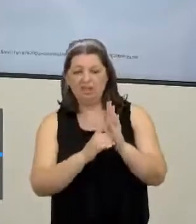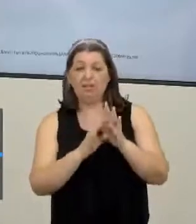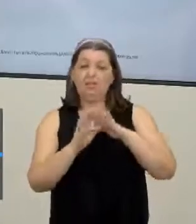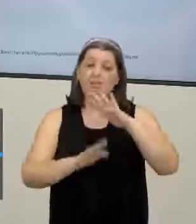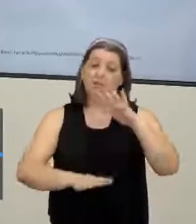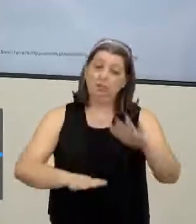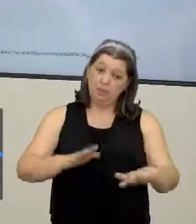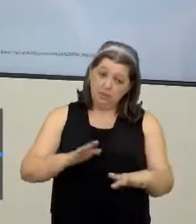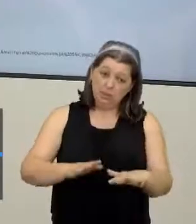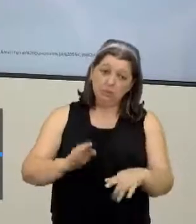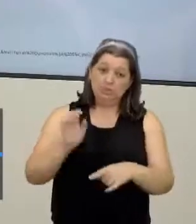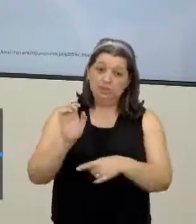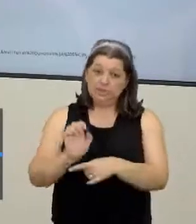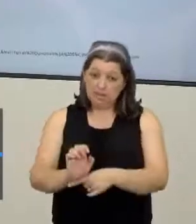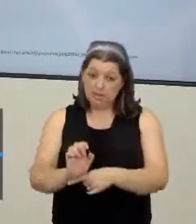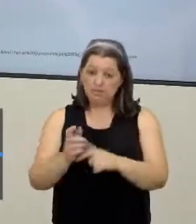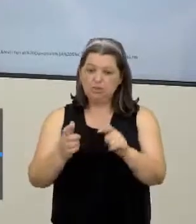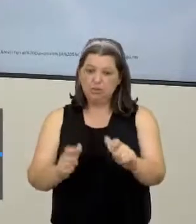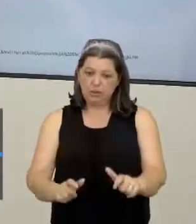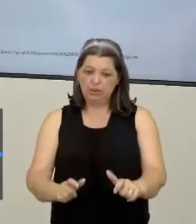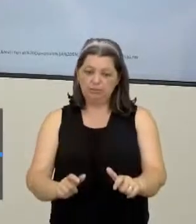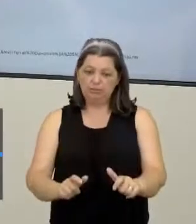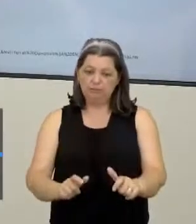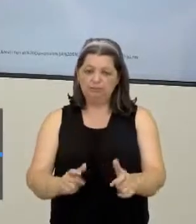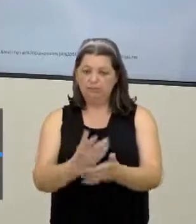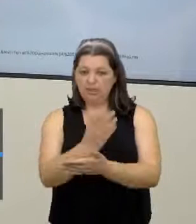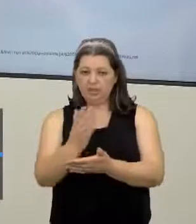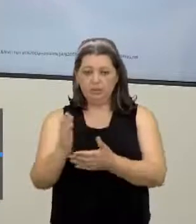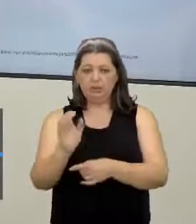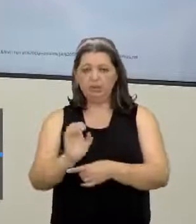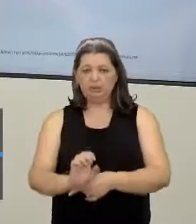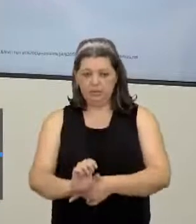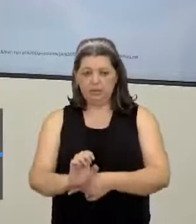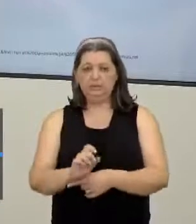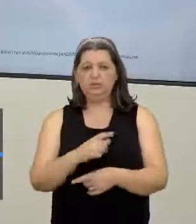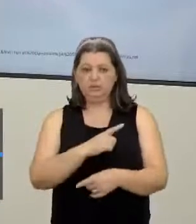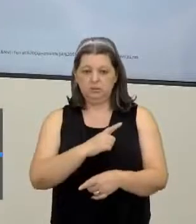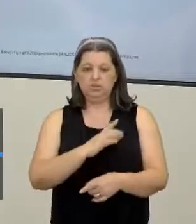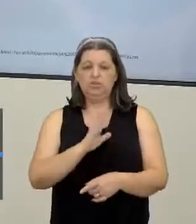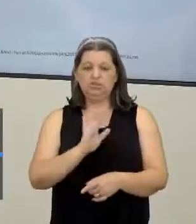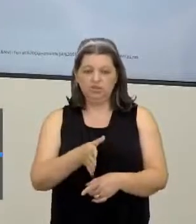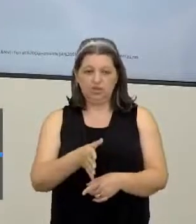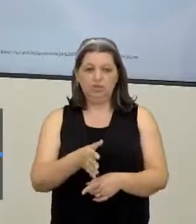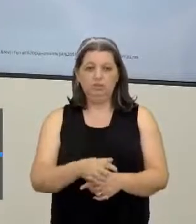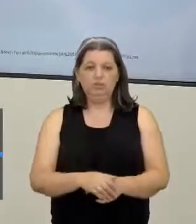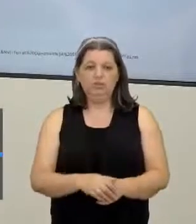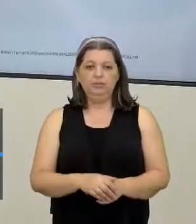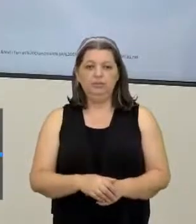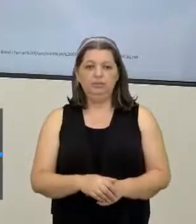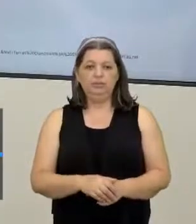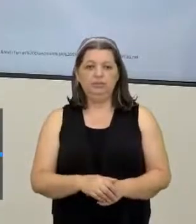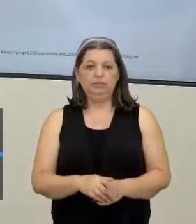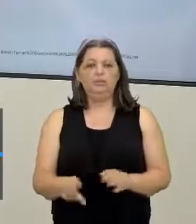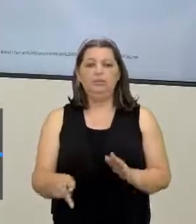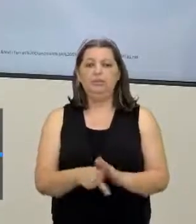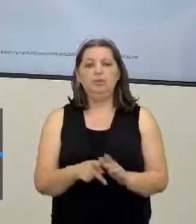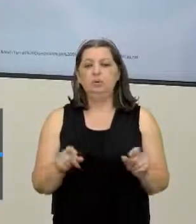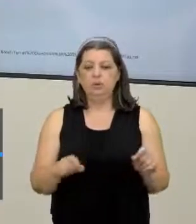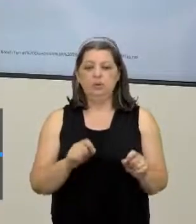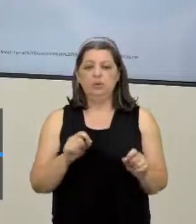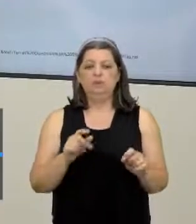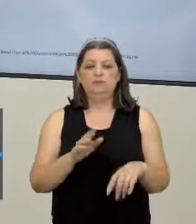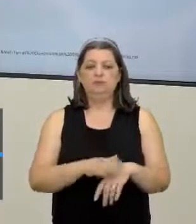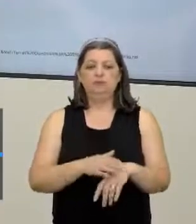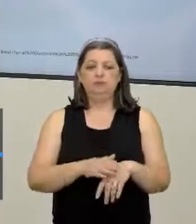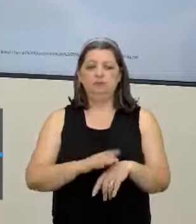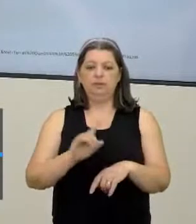dependendo do Estado Como ele falou, alguns Estados-membros Já tinham lá feito o que a União fez depois